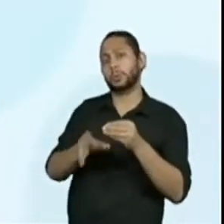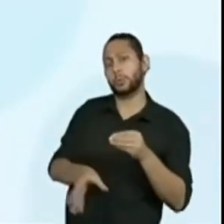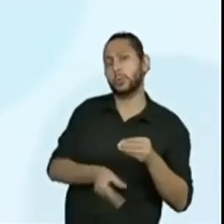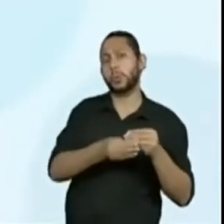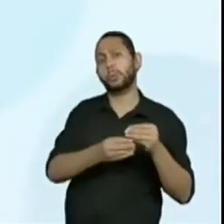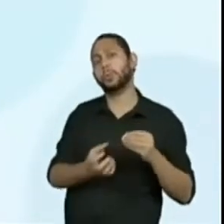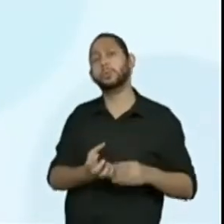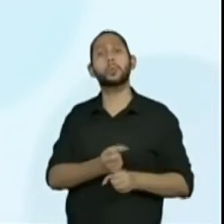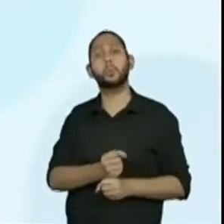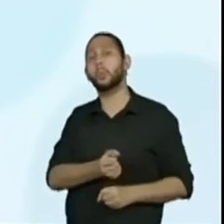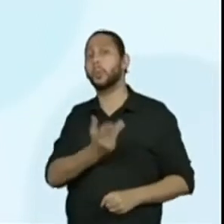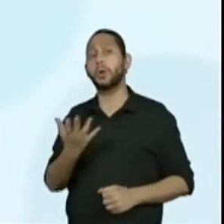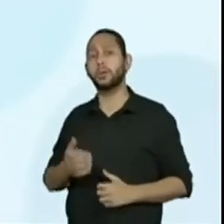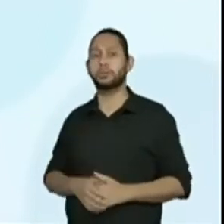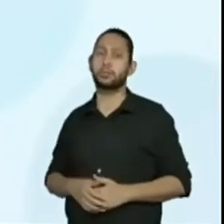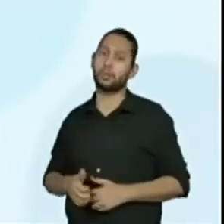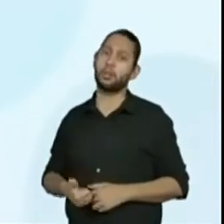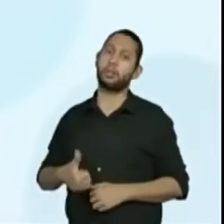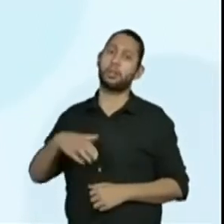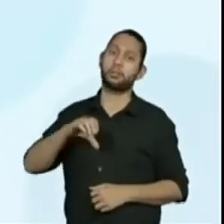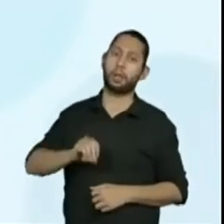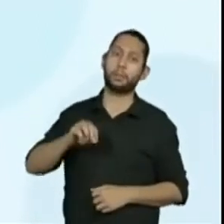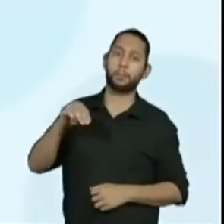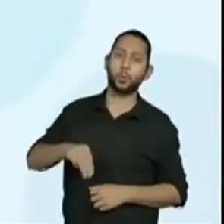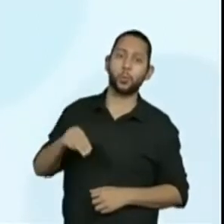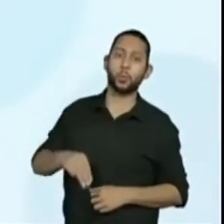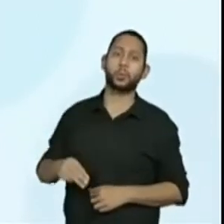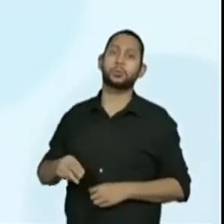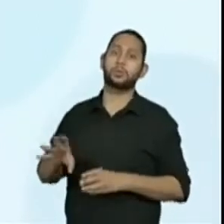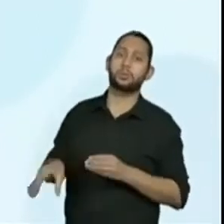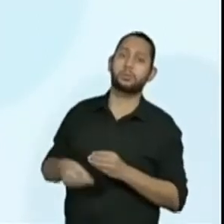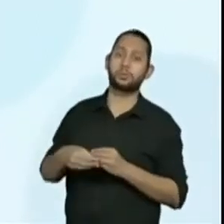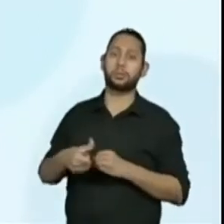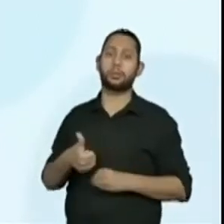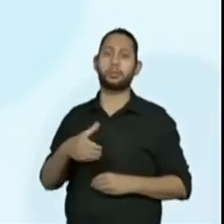caminha de 10 em 10 minutos, certo?